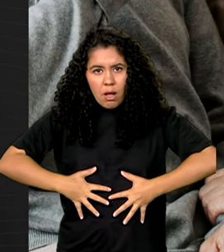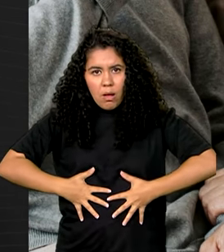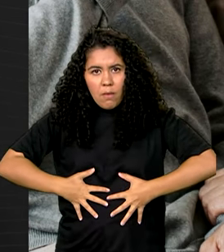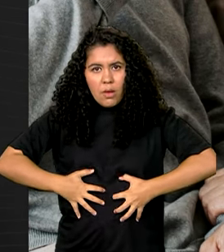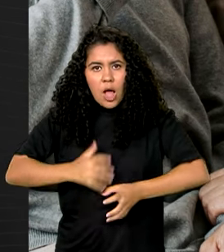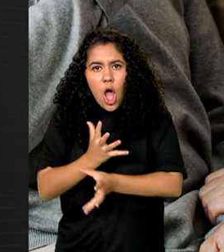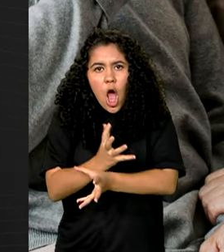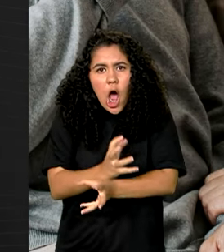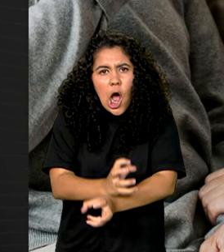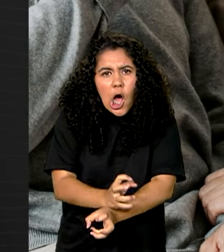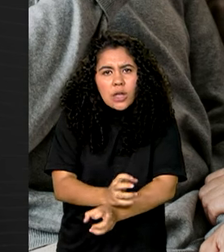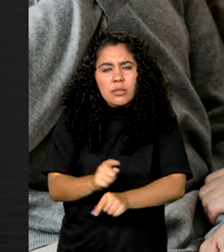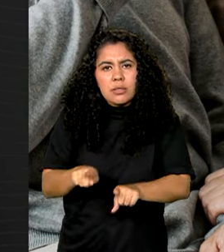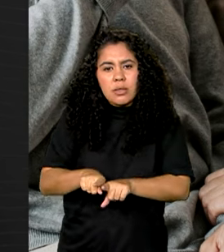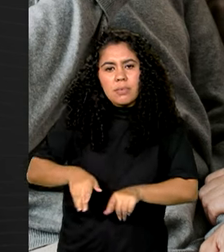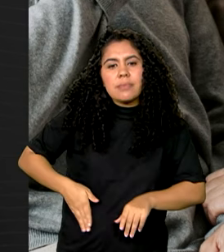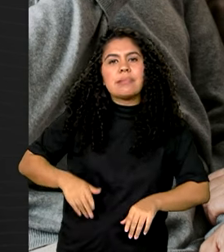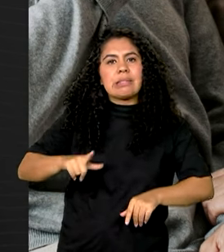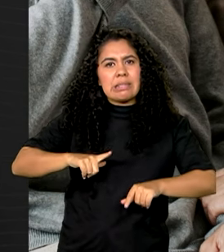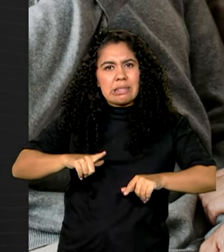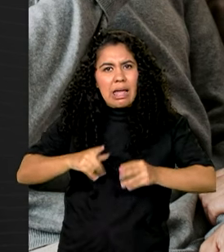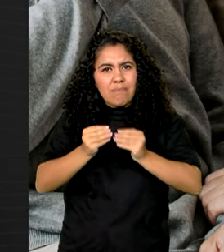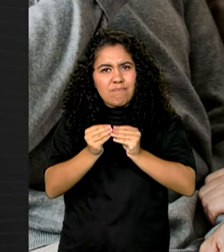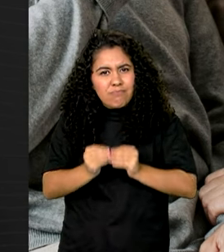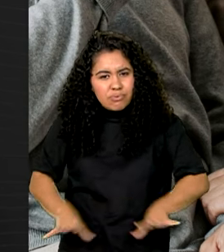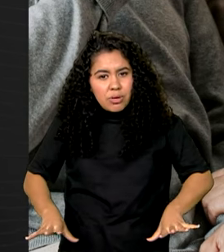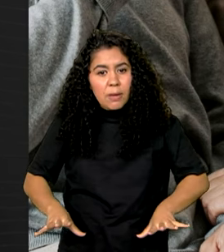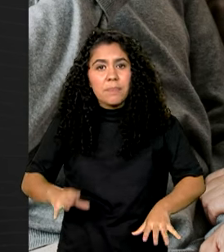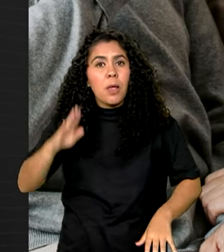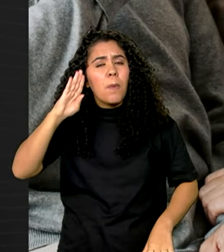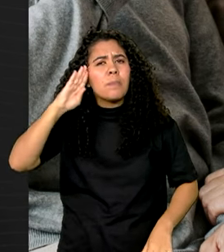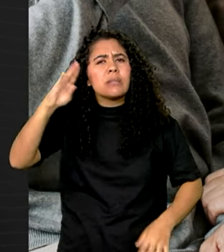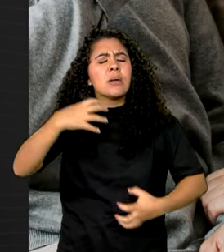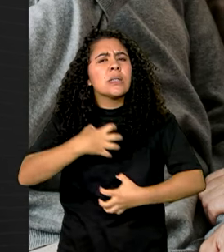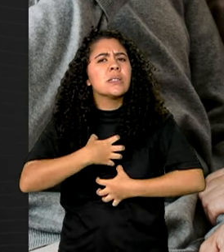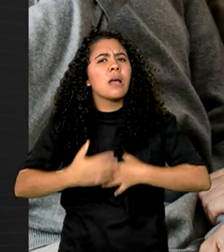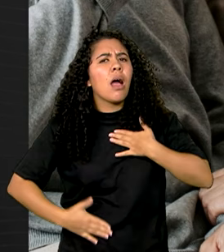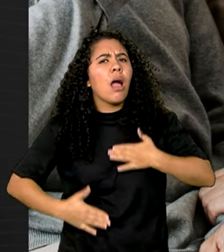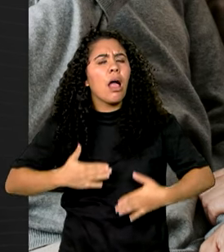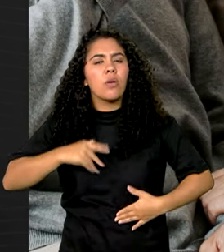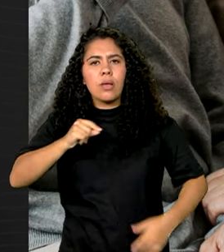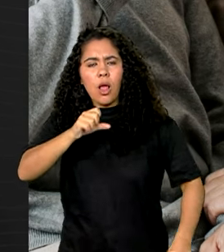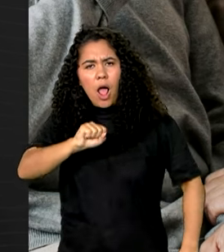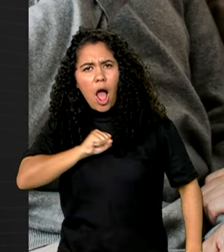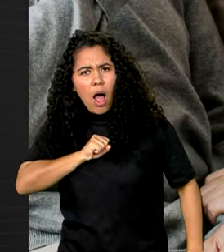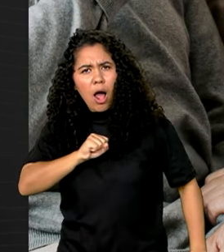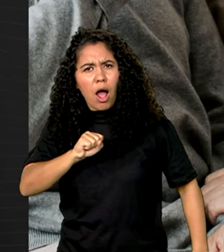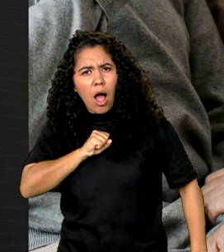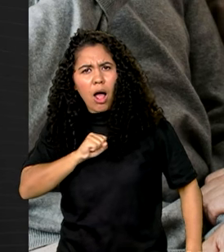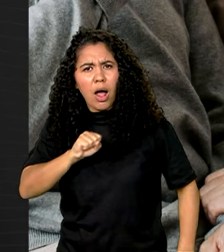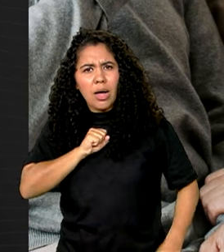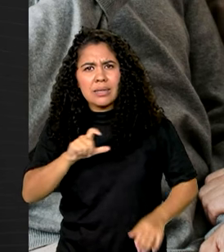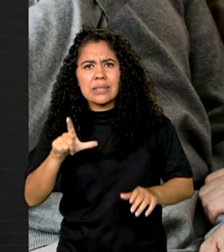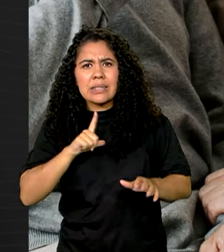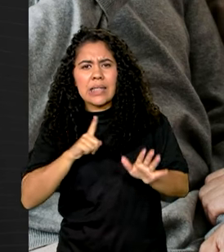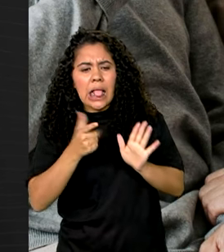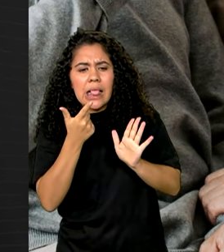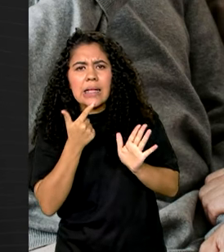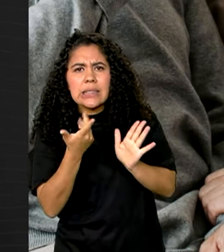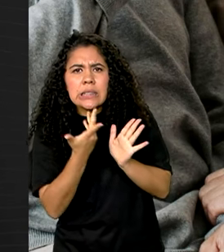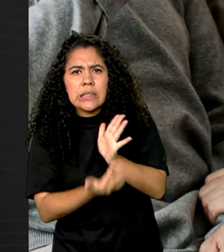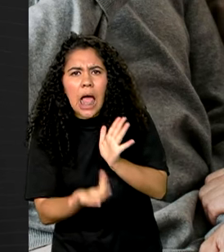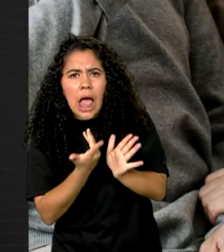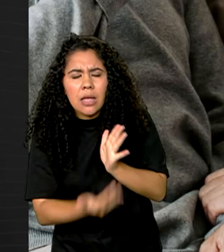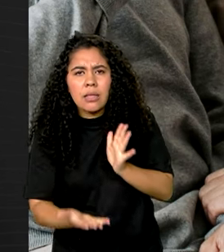rins, meninges também são afetados. Os principais sintomas são tosse, que pode conter sangue, falta de ar,